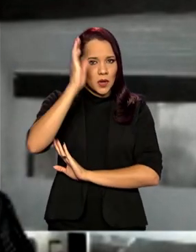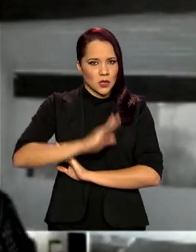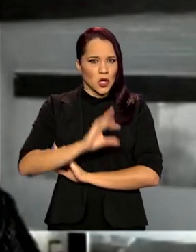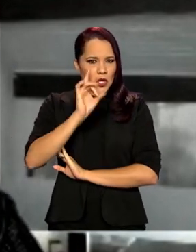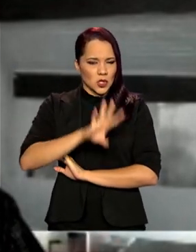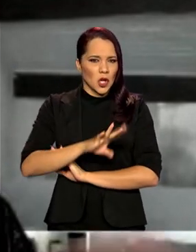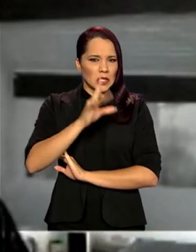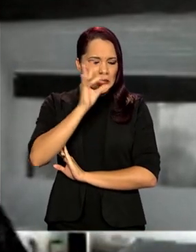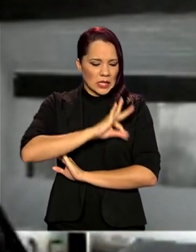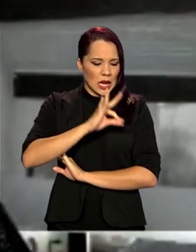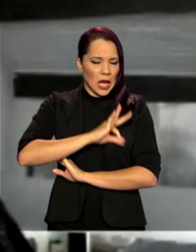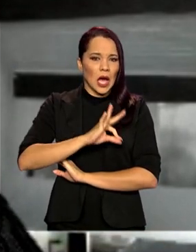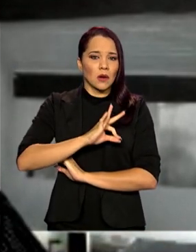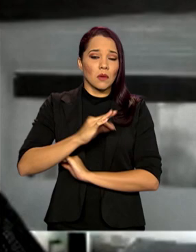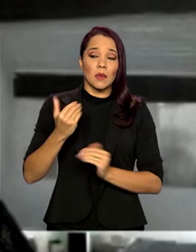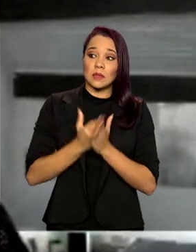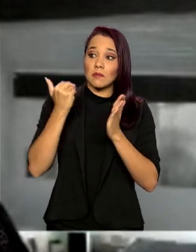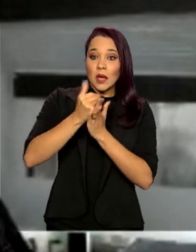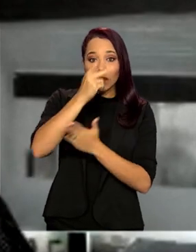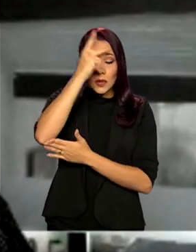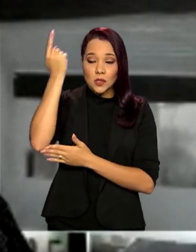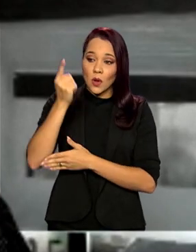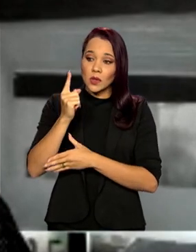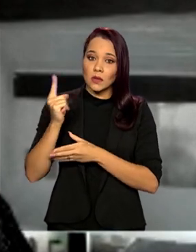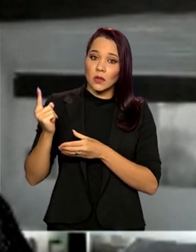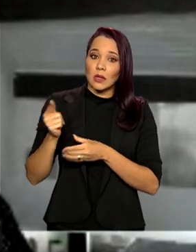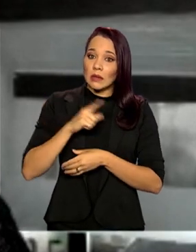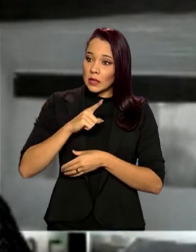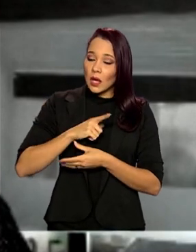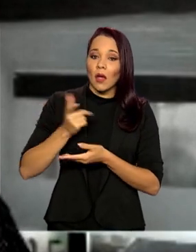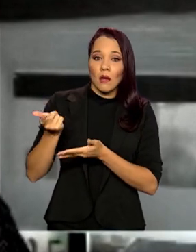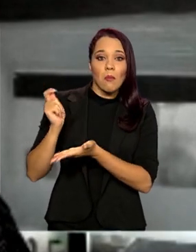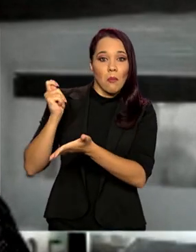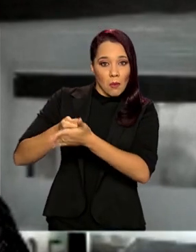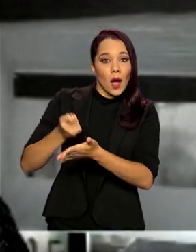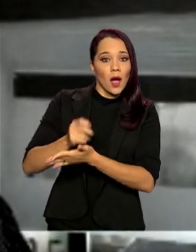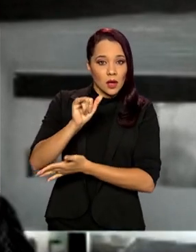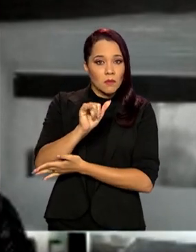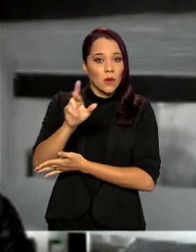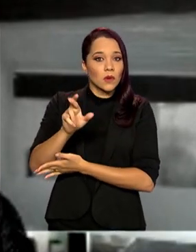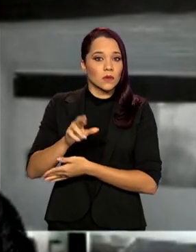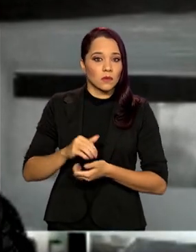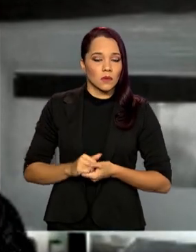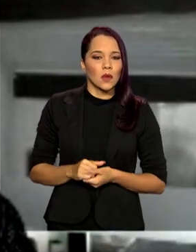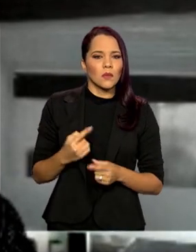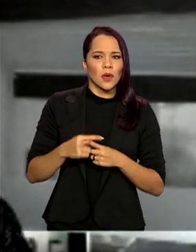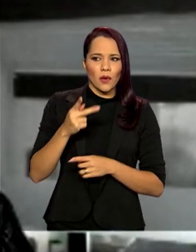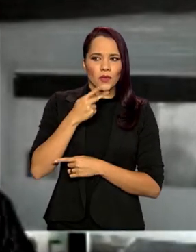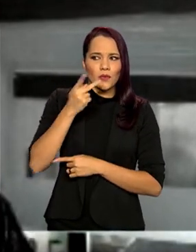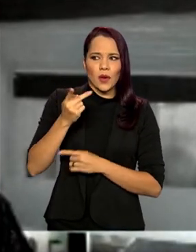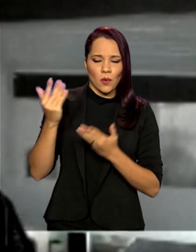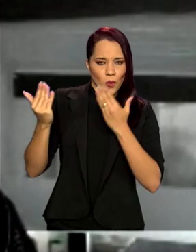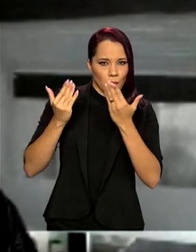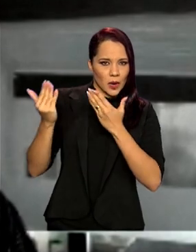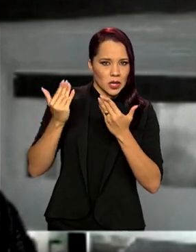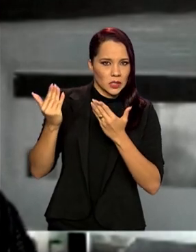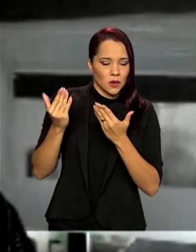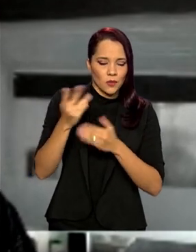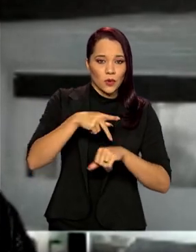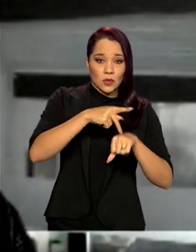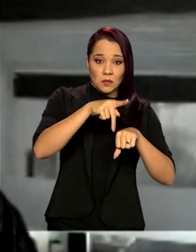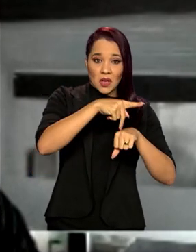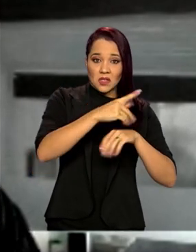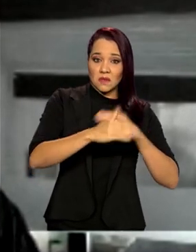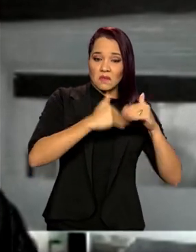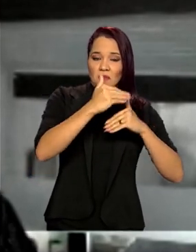à alíquota, mas para que mais pessoas sejam incluídas e possam ser contribuintes do imposto de renda. Porque quando a gente faz uma comparação fria com os países